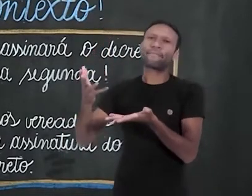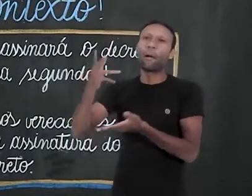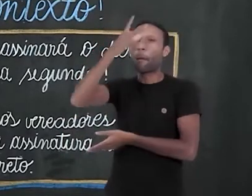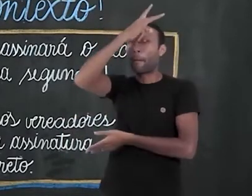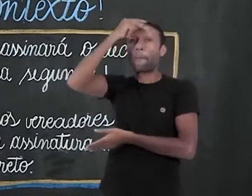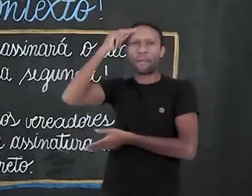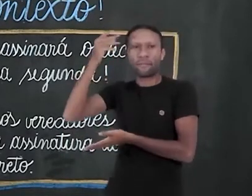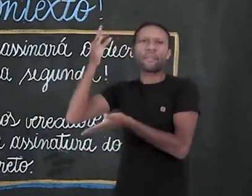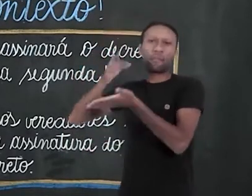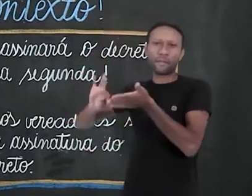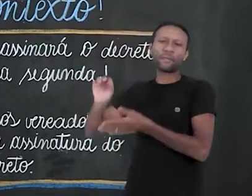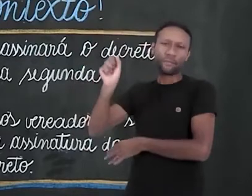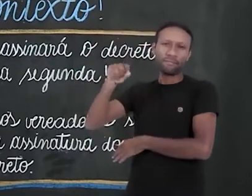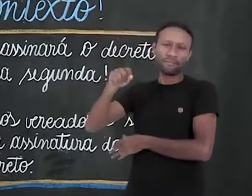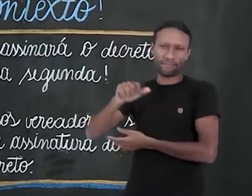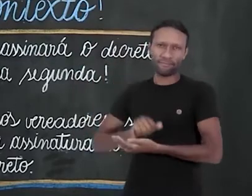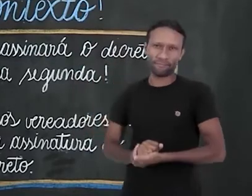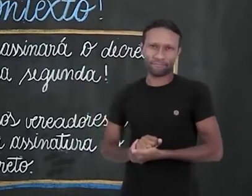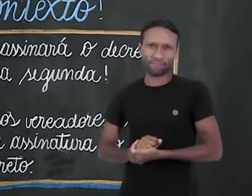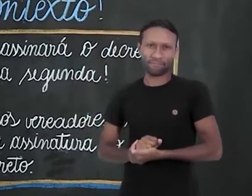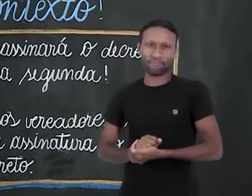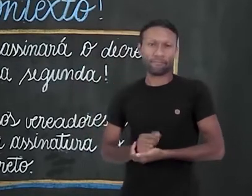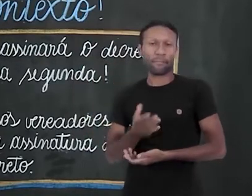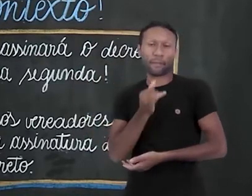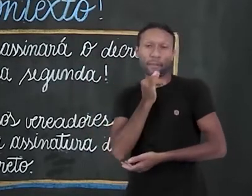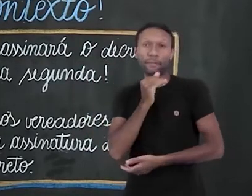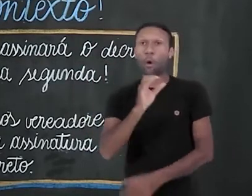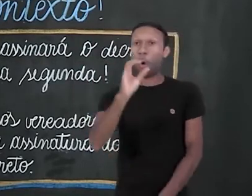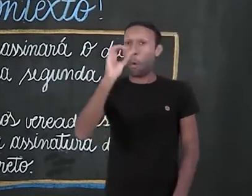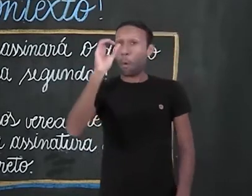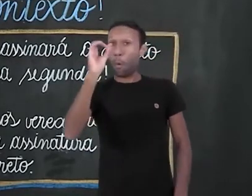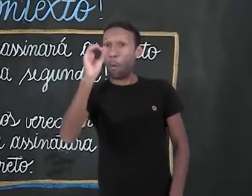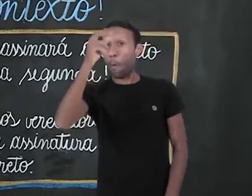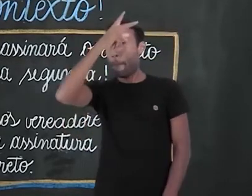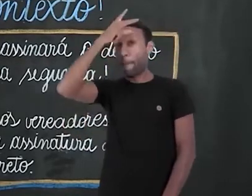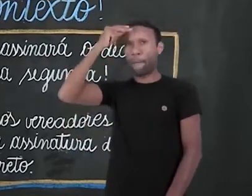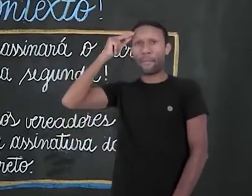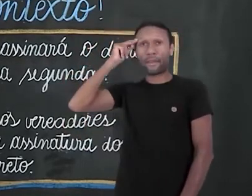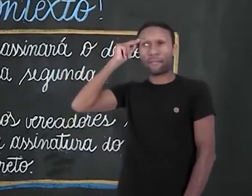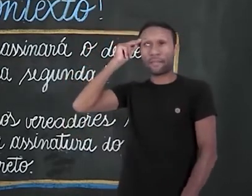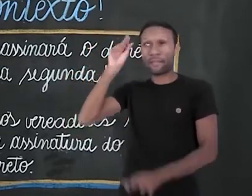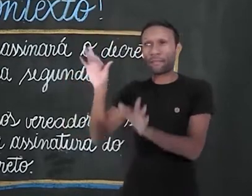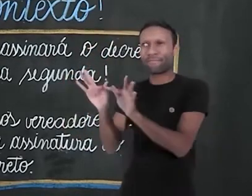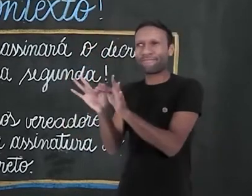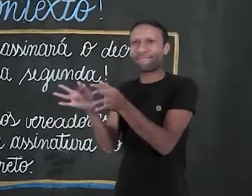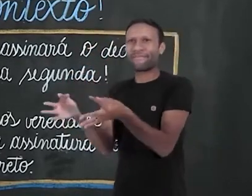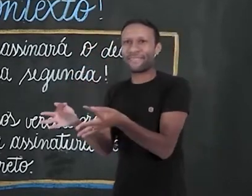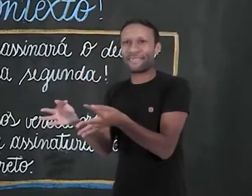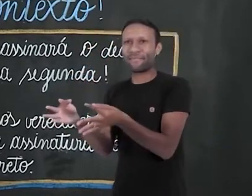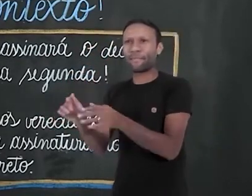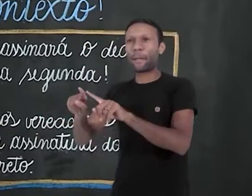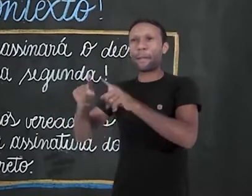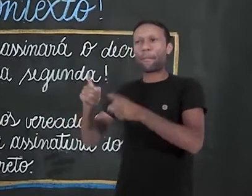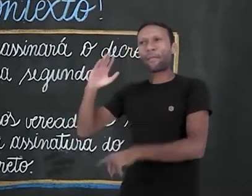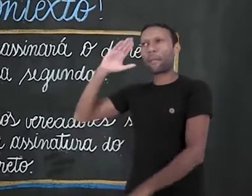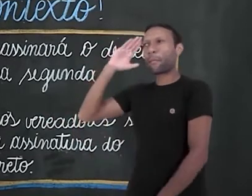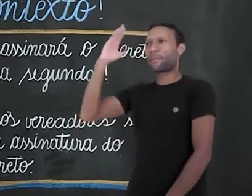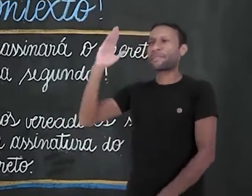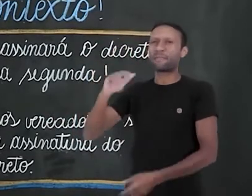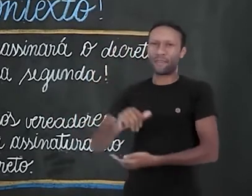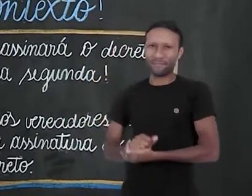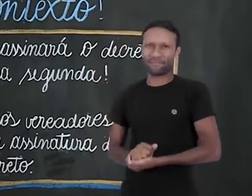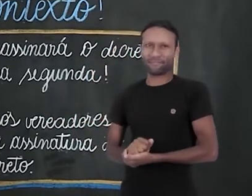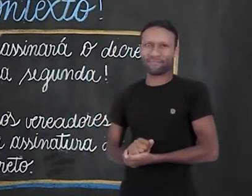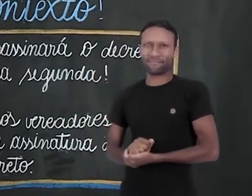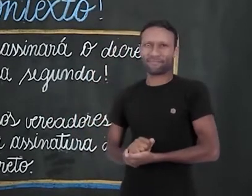nessa oração. O prefeito é um sujeito bem curto, que tem um elemento modificador, que é o artigo ou